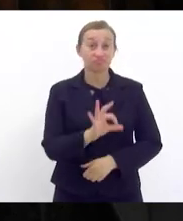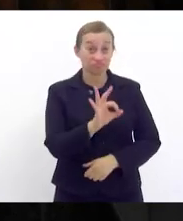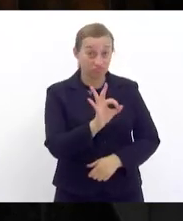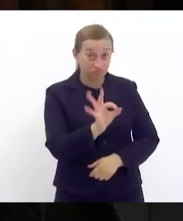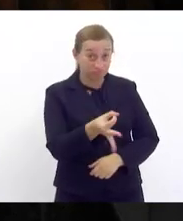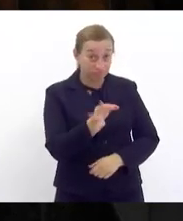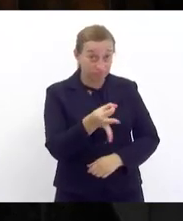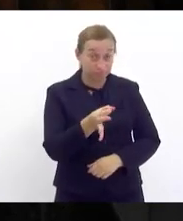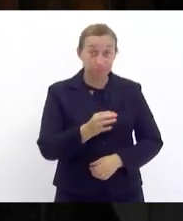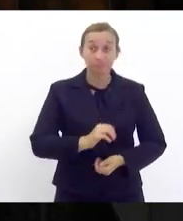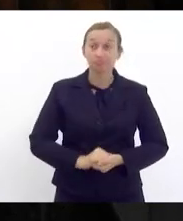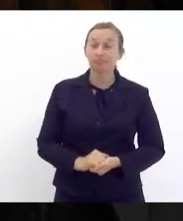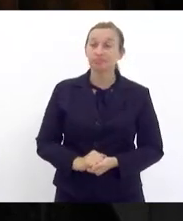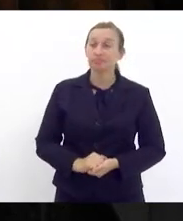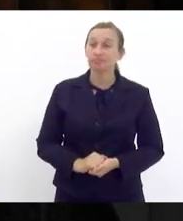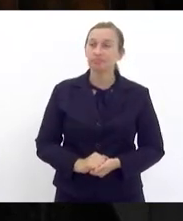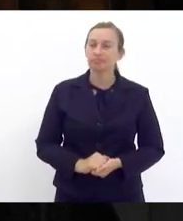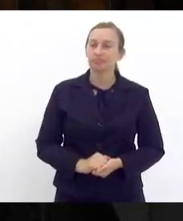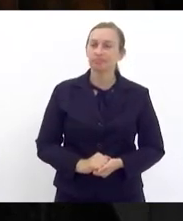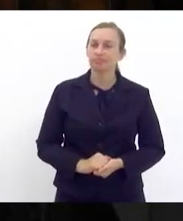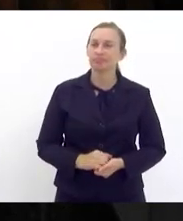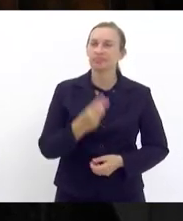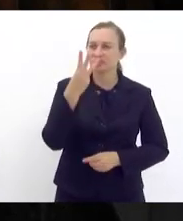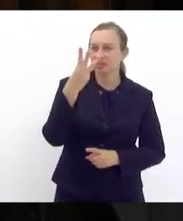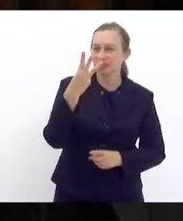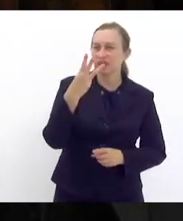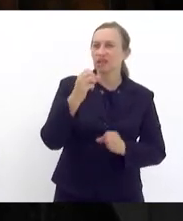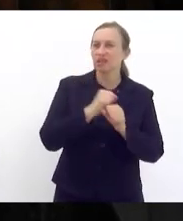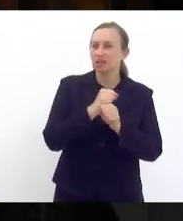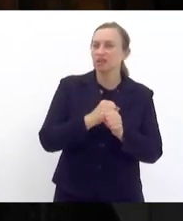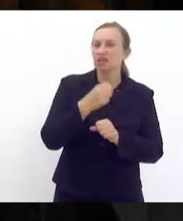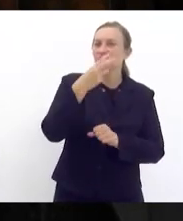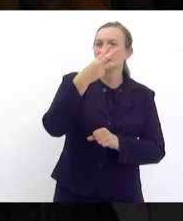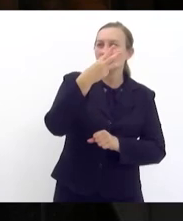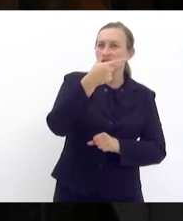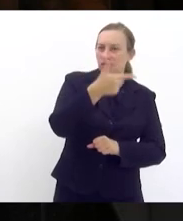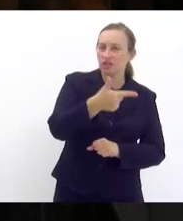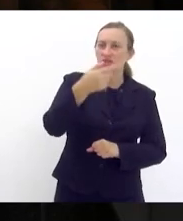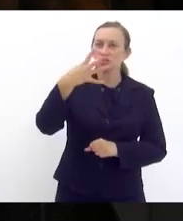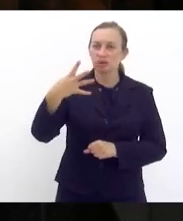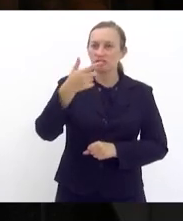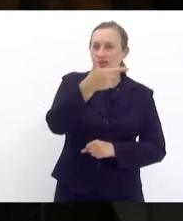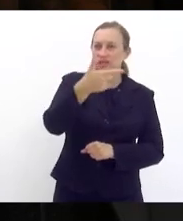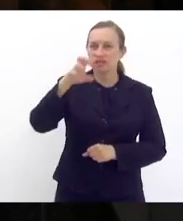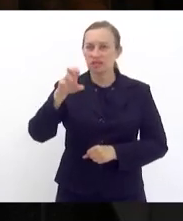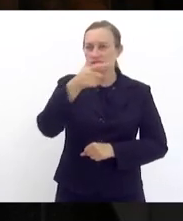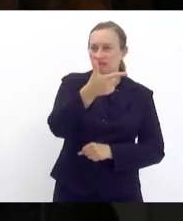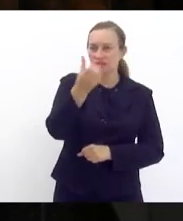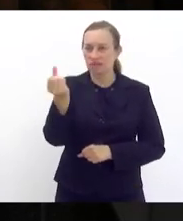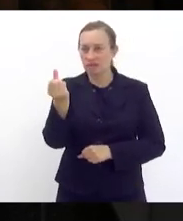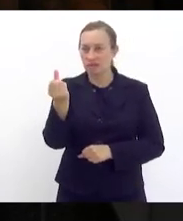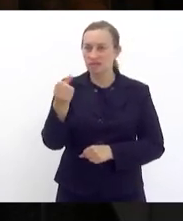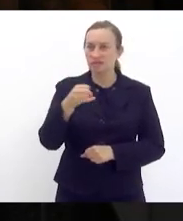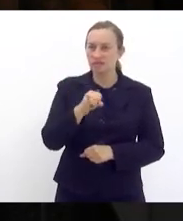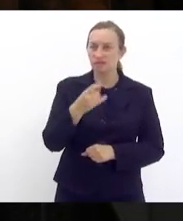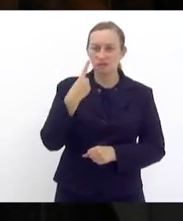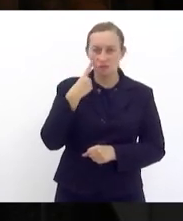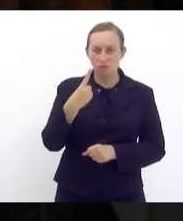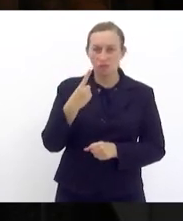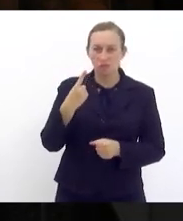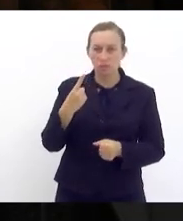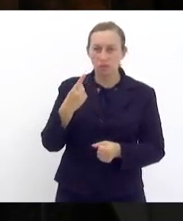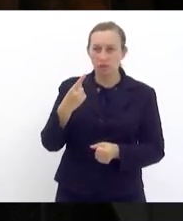que nos três anos de 24, 25 e 26, se fôssemos cumprir